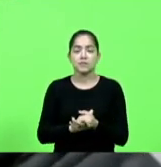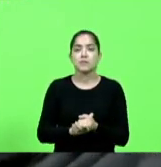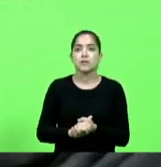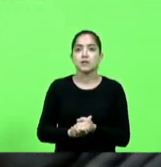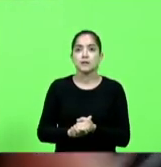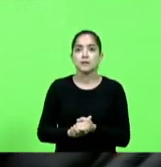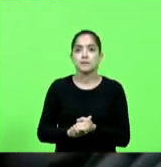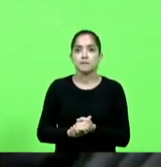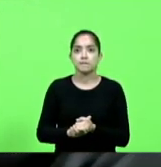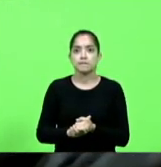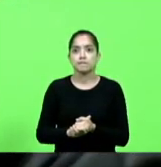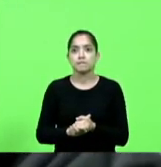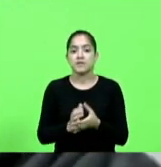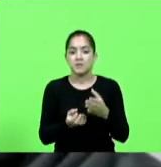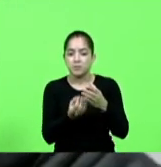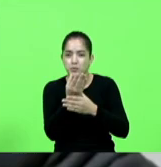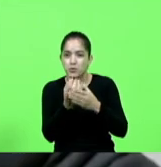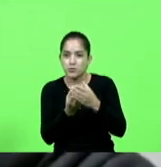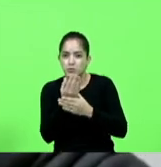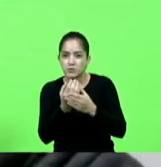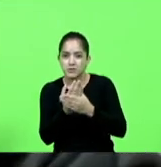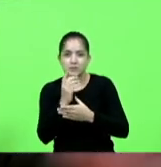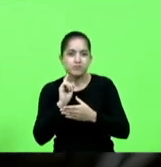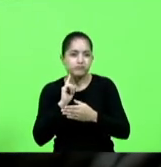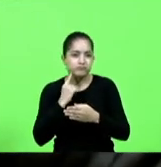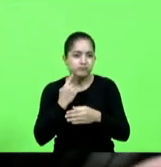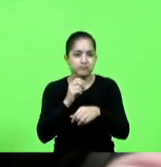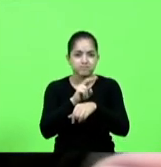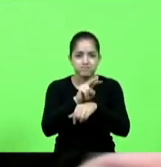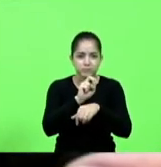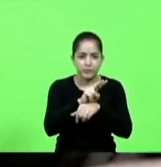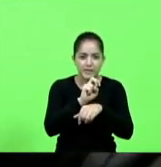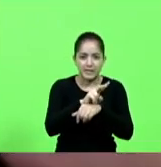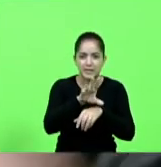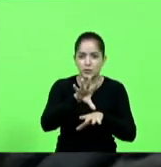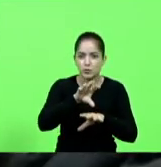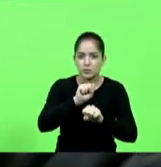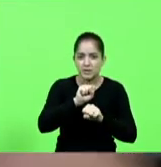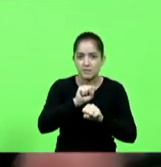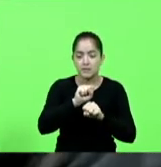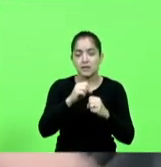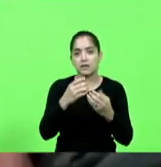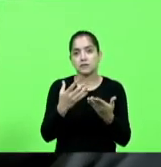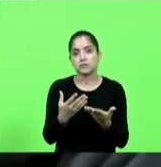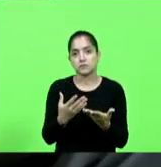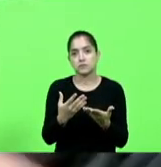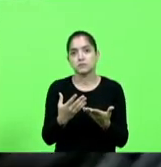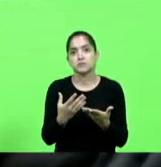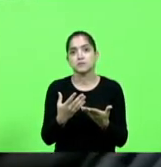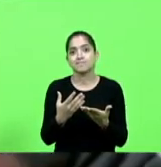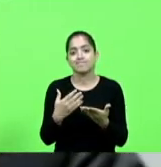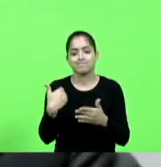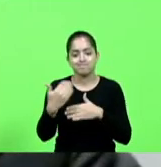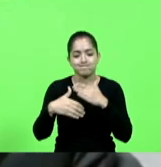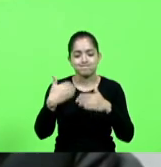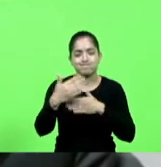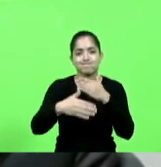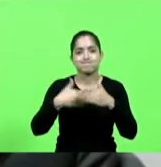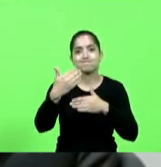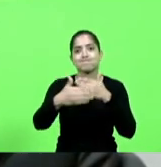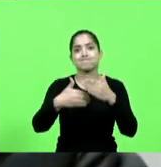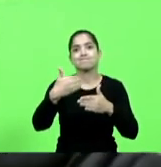de uma produção com agrotóxicos que tem consequências drásticas